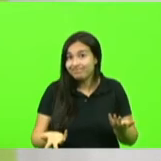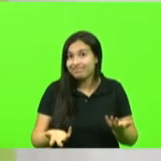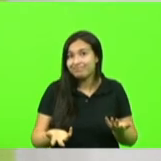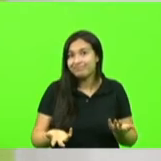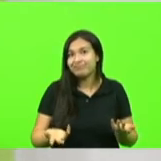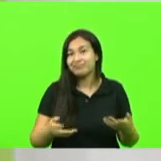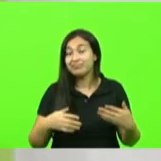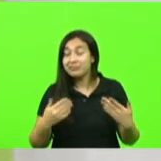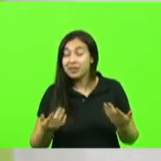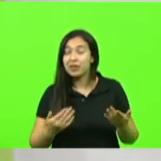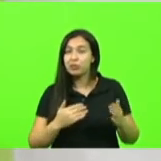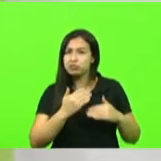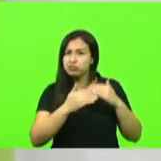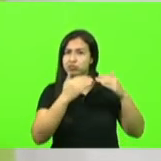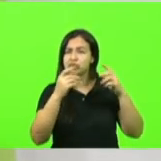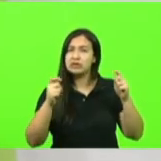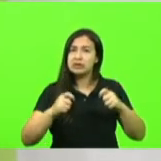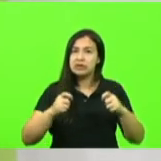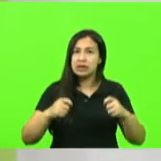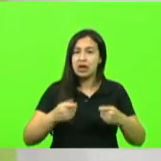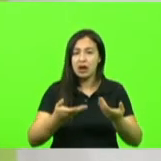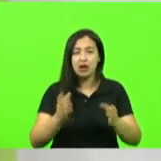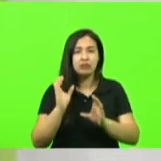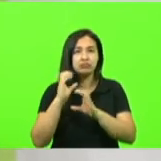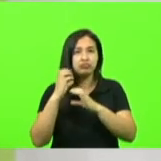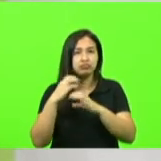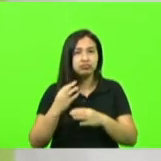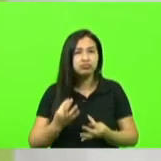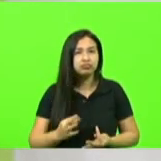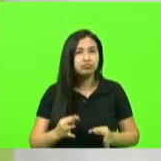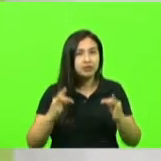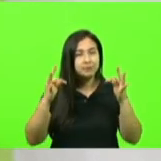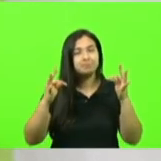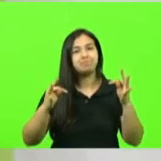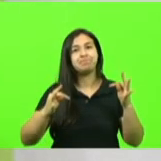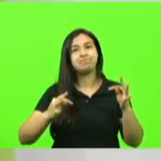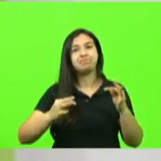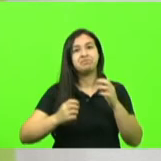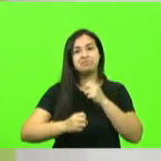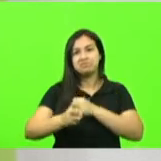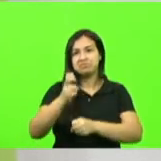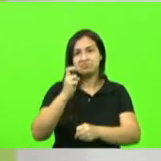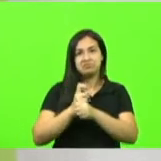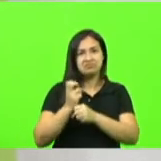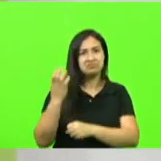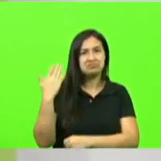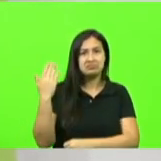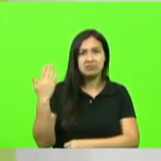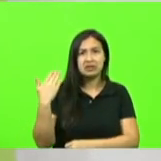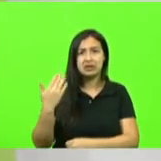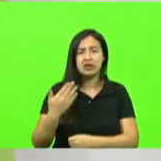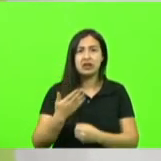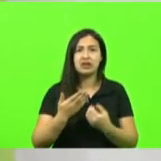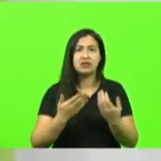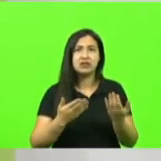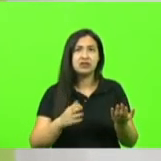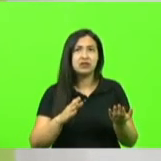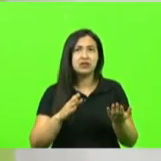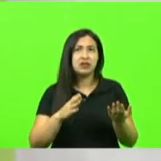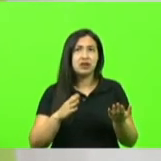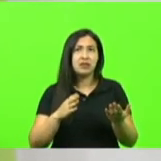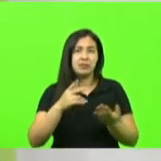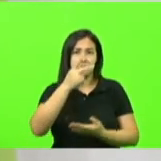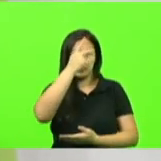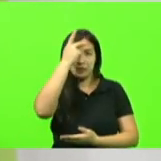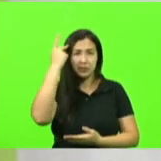há um crescimento muito grande desse setor de ciência e tecnologia quem diria há quatro cinco anos atrás que o Elon Musk e o Jeff Bezos estão mandando gente